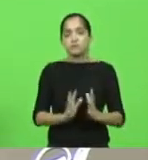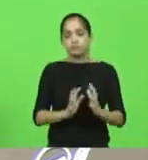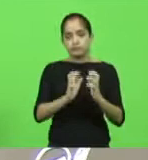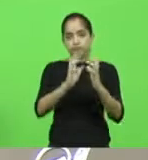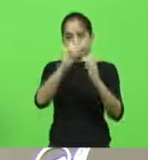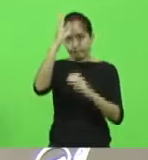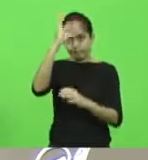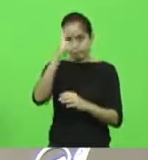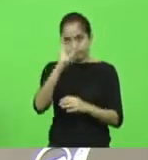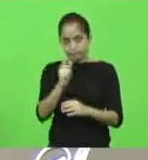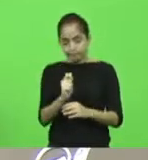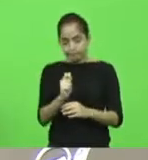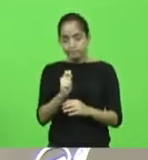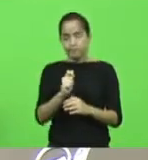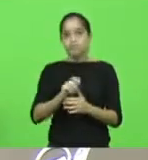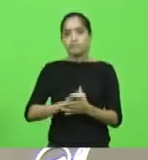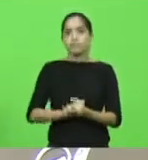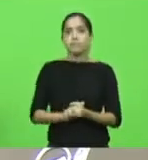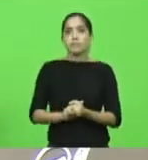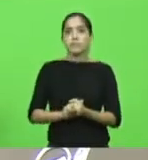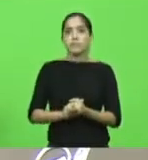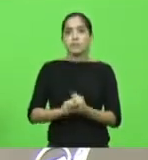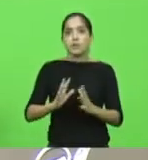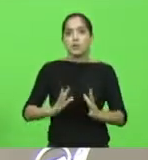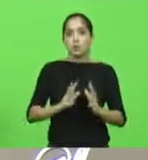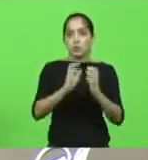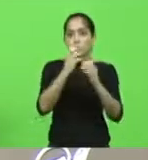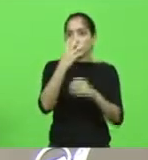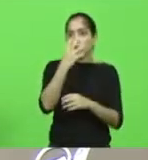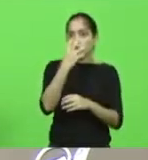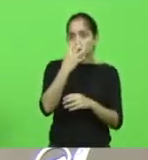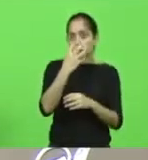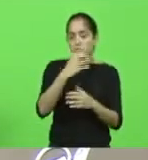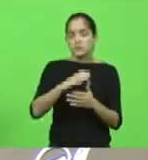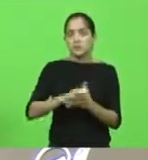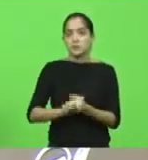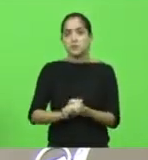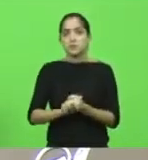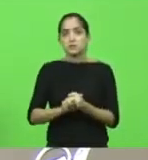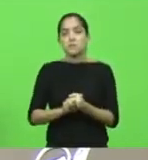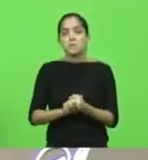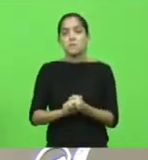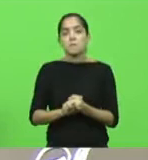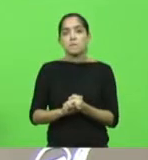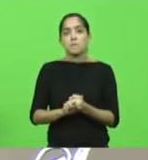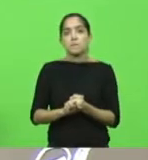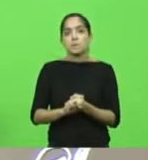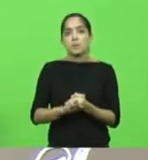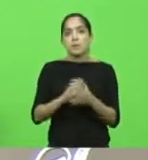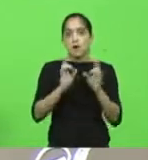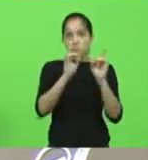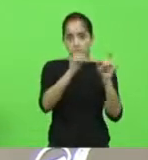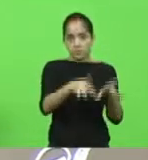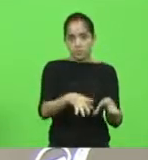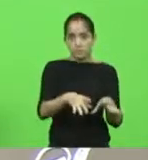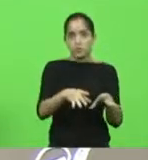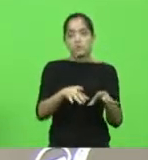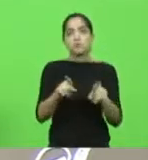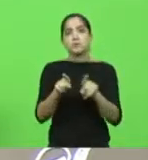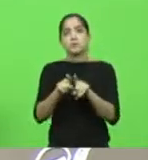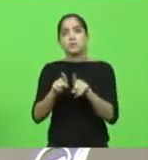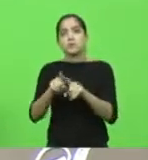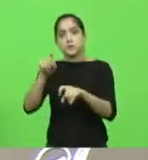designada como rinha de galos, luta de cães, conhecida como rinha de cães ou briga de cães, abandona de animais e a prática de